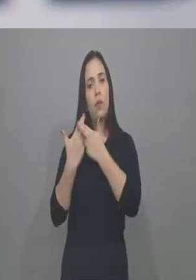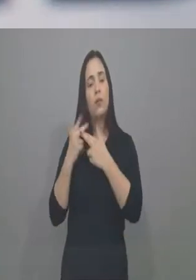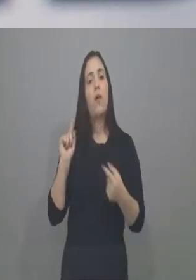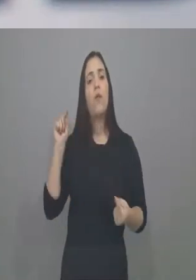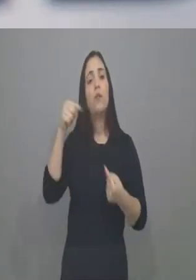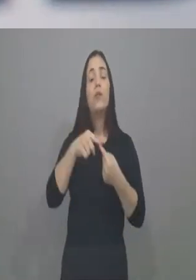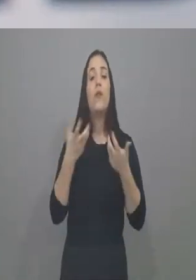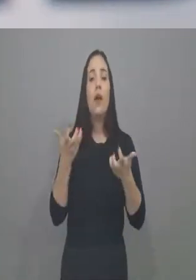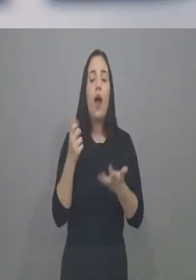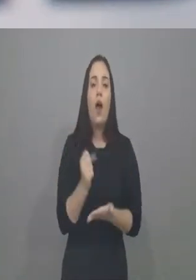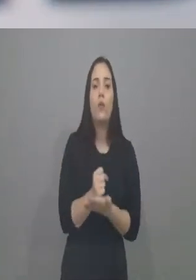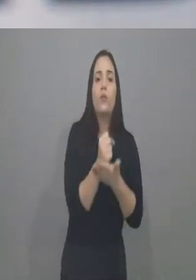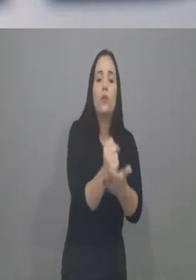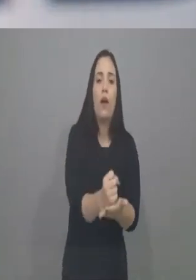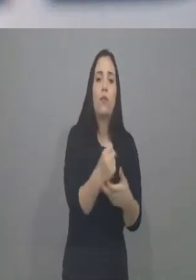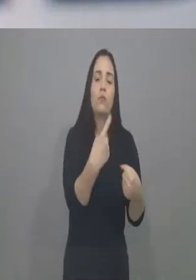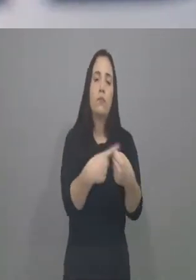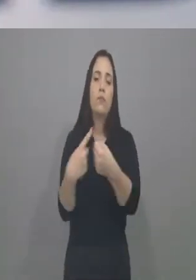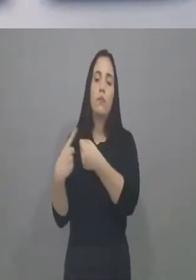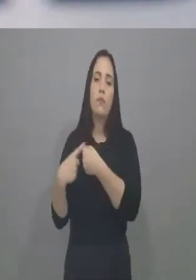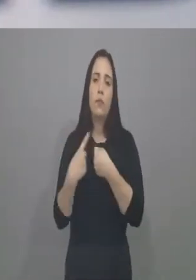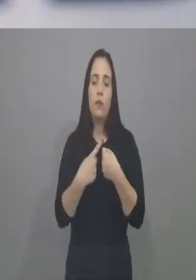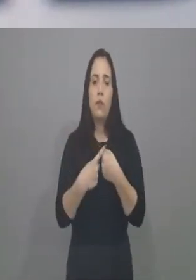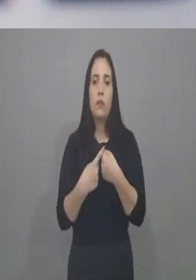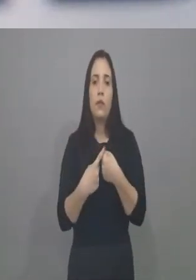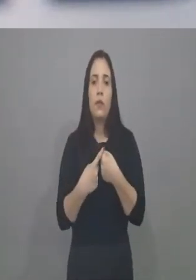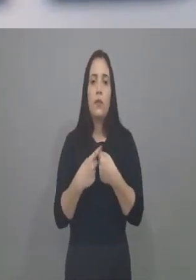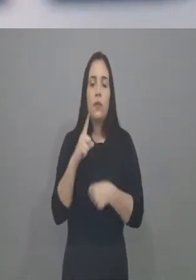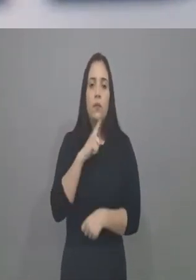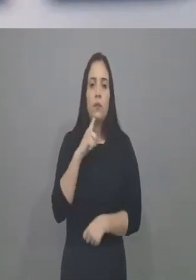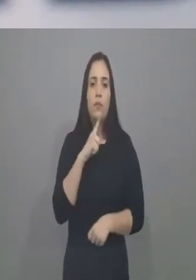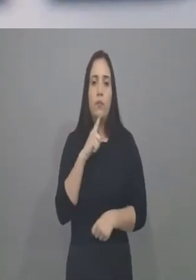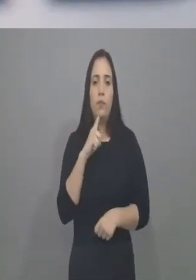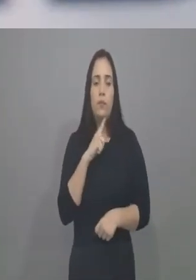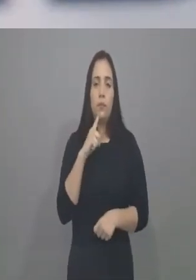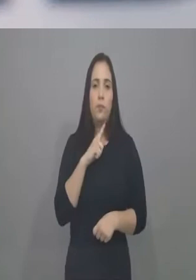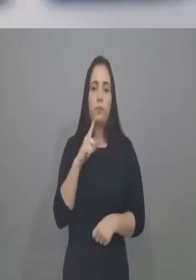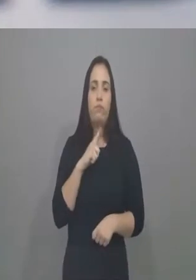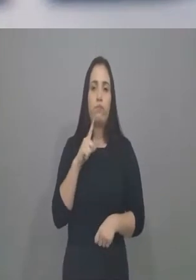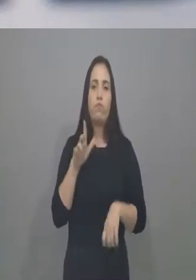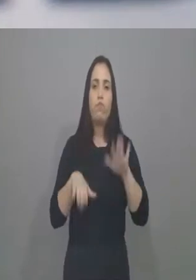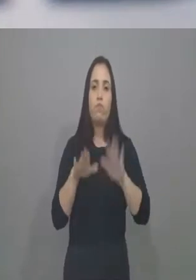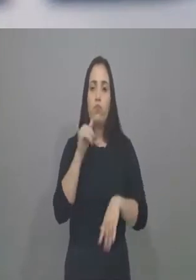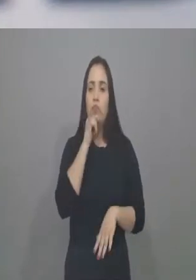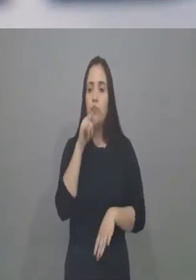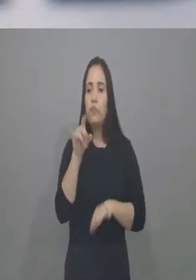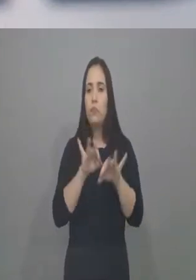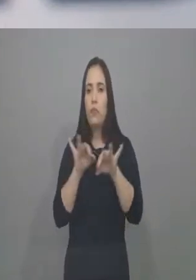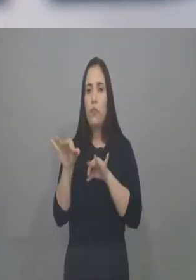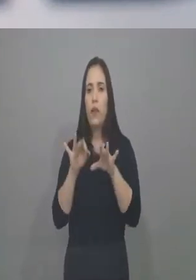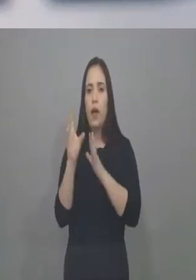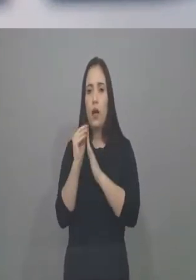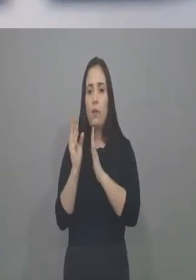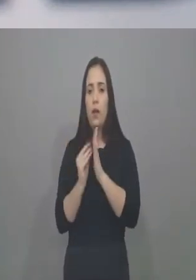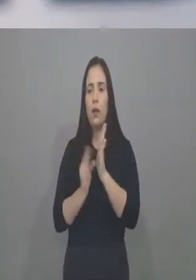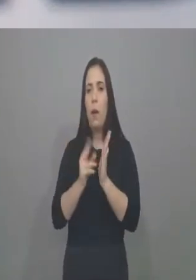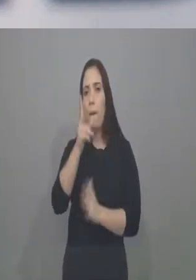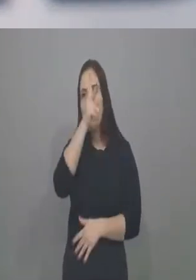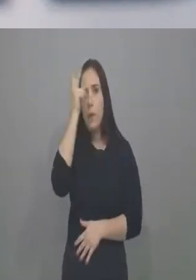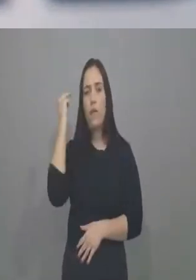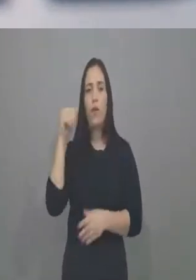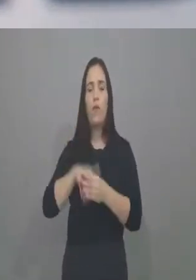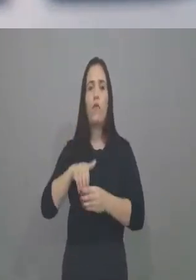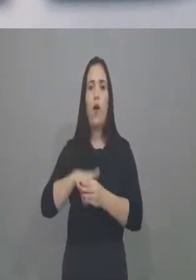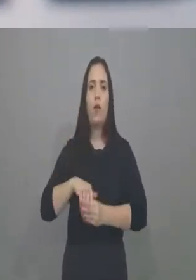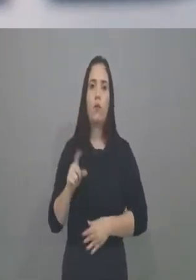objetivo de ajudar aos municípios. Ninguém, muitas das vezes, você coloca emenda dentro do orçamento que o prefeito nem vota